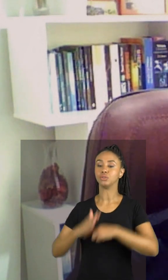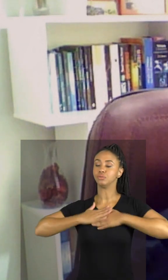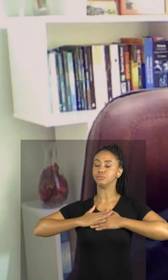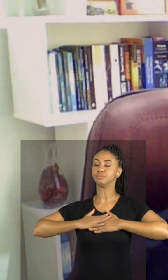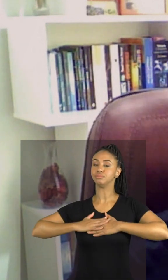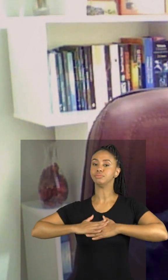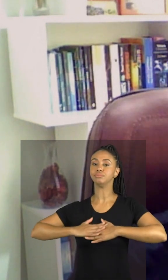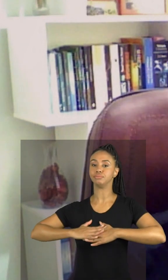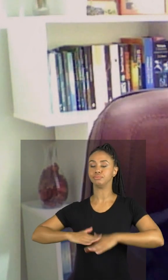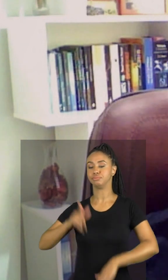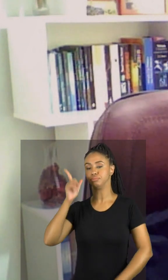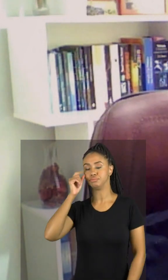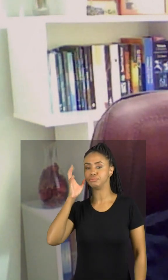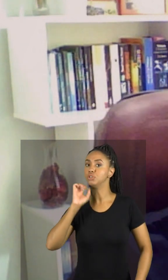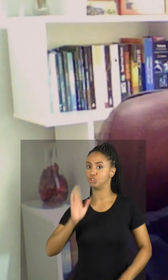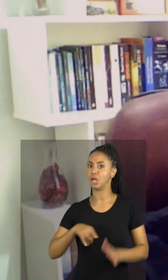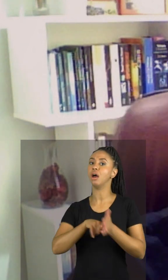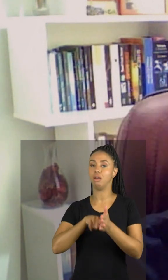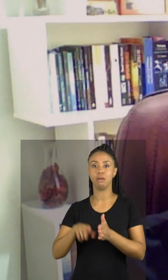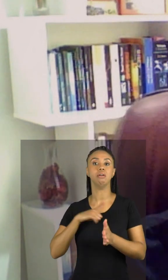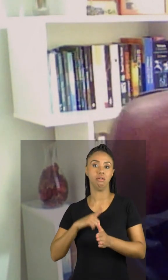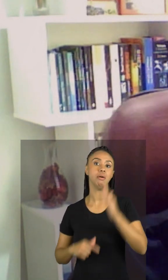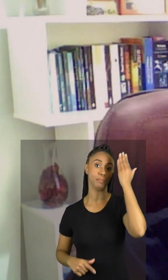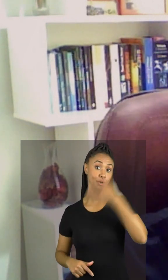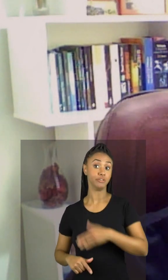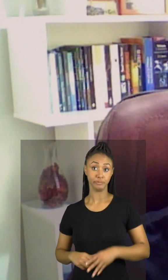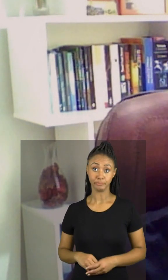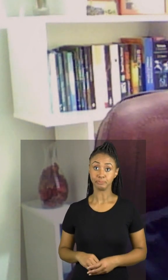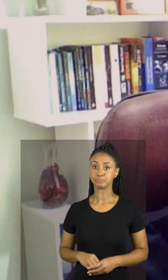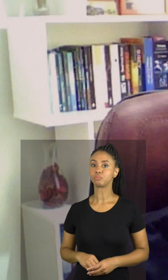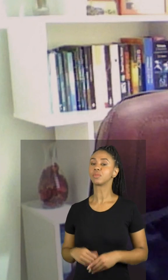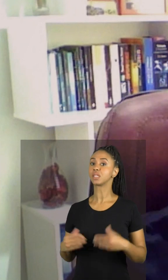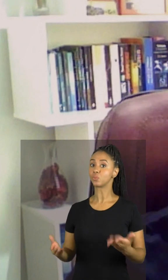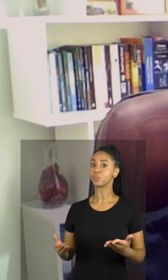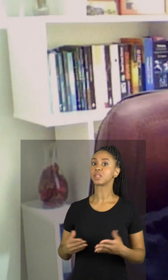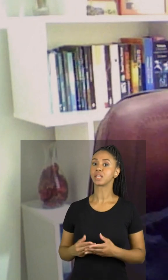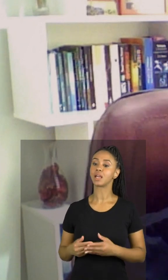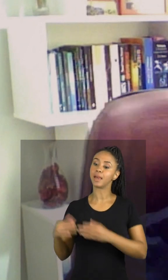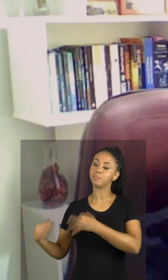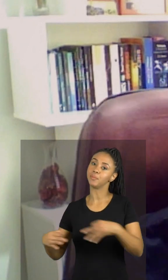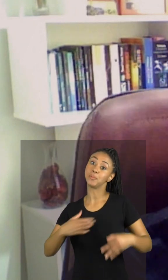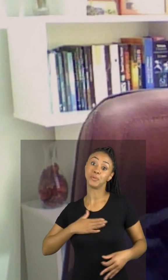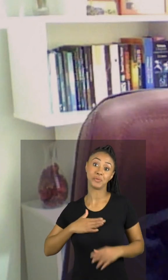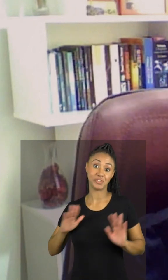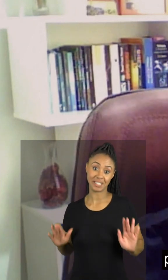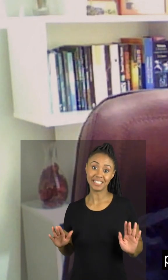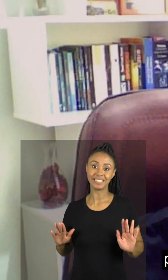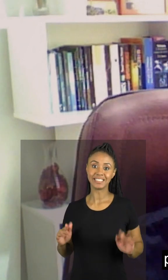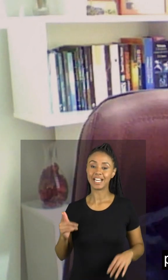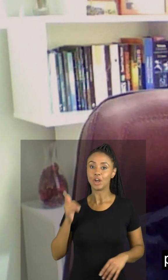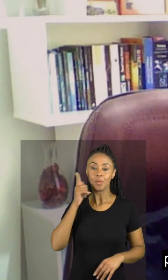a gente a pegar no sono. Isso é comprovado até cientificamente, tá bom? Então, é essa a rotina que eu utilizo